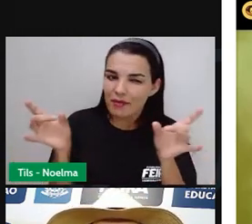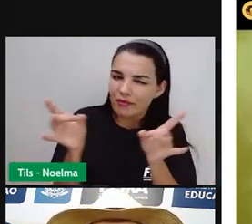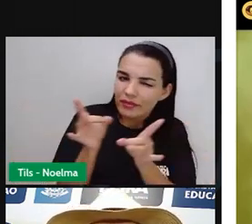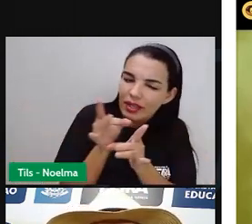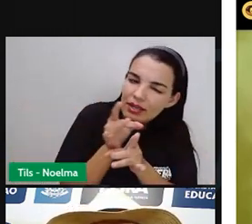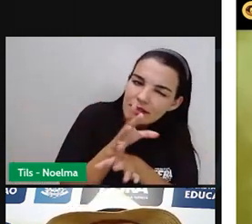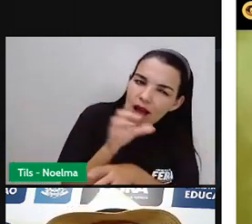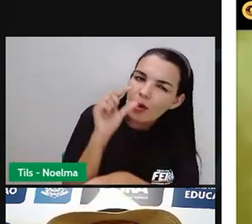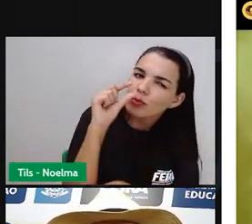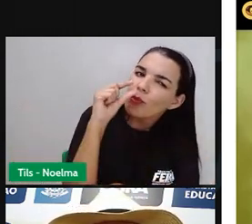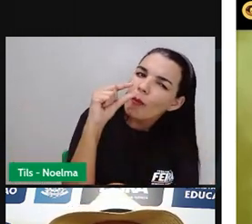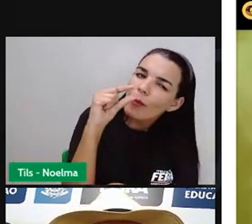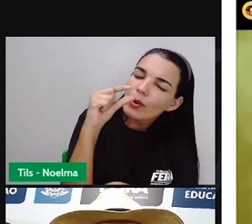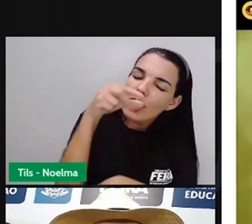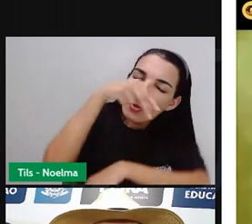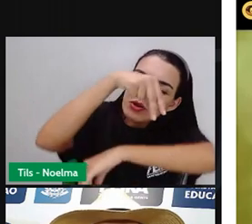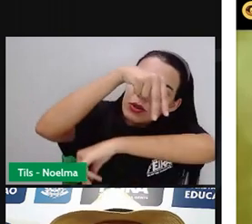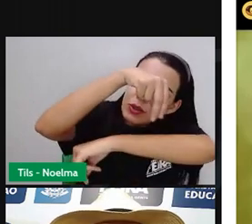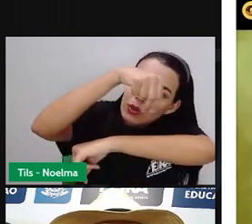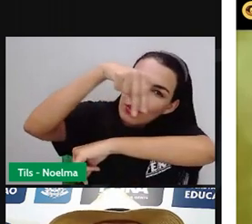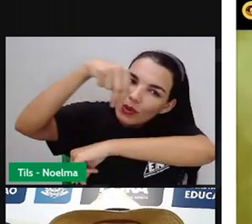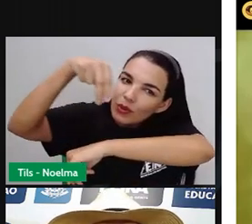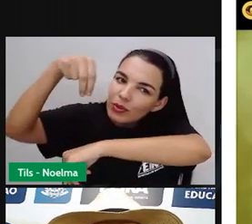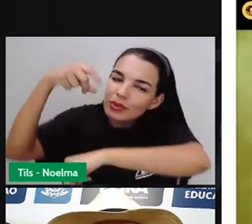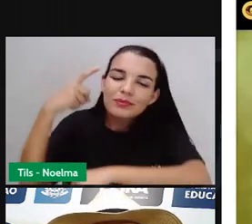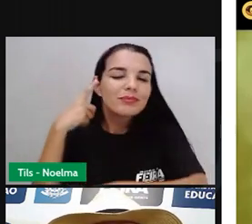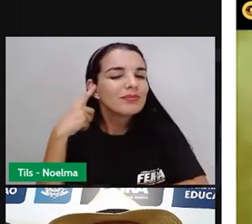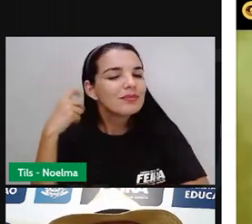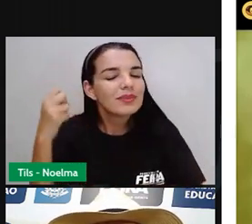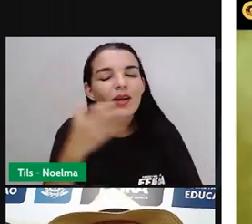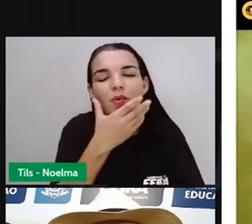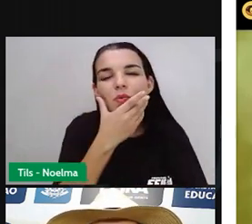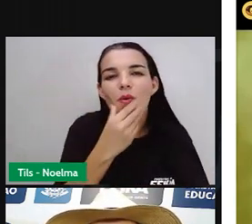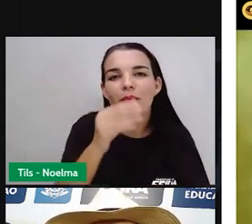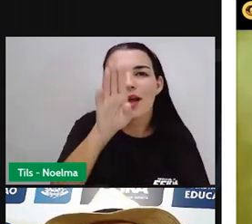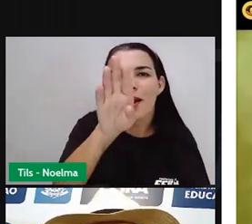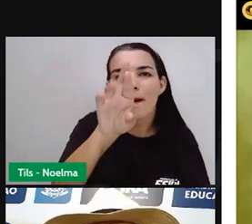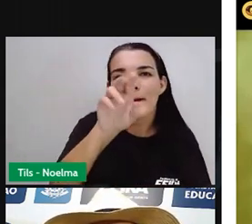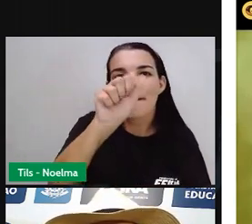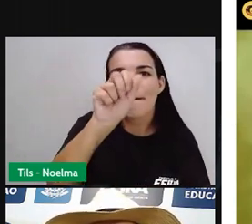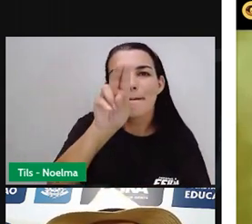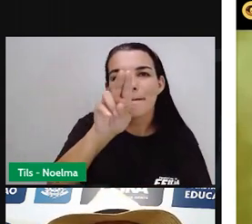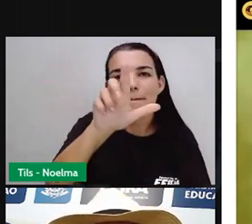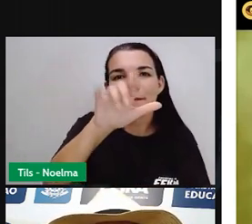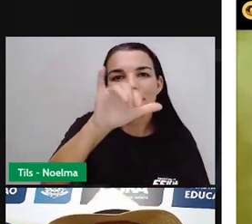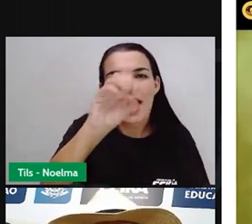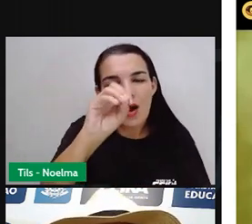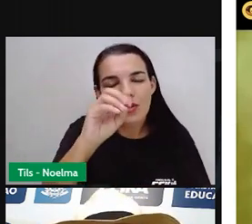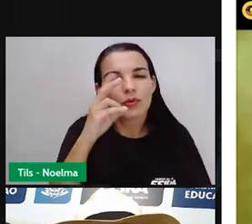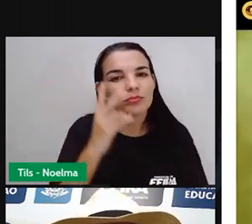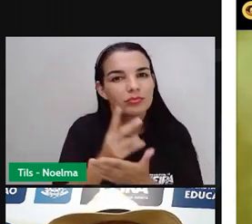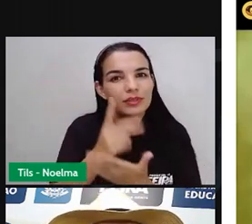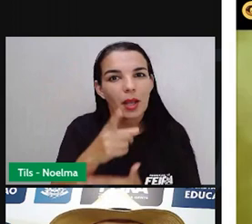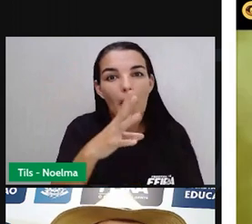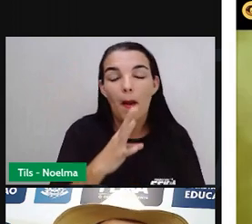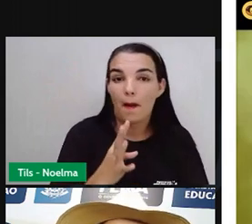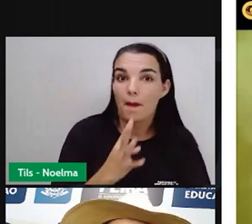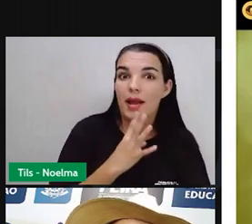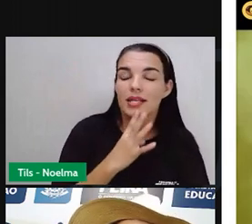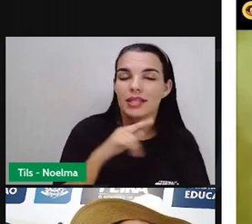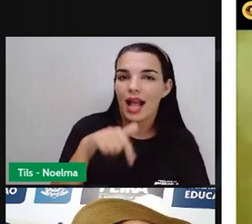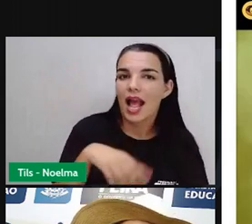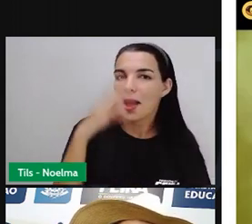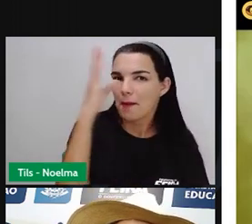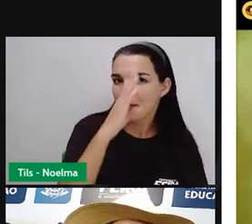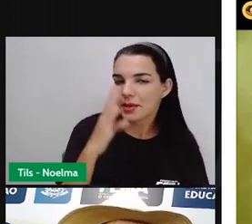ver um pouquinho mais de Cordel aí na voz de Braulio Bessa, né? Um grande cordelista aí brasileiro. Ele